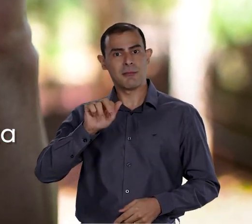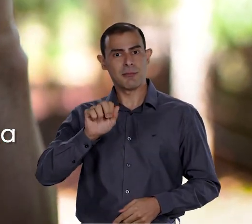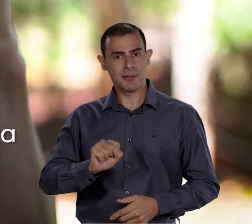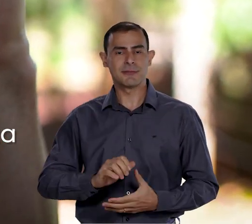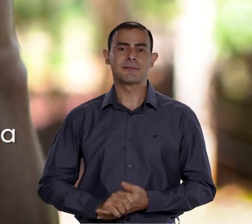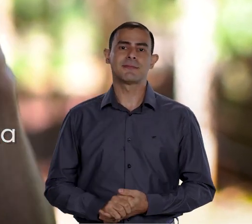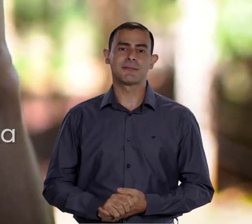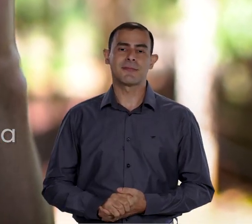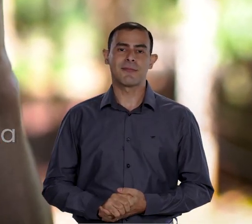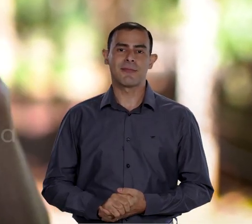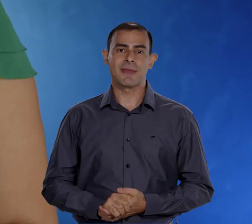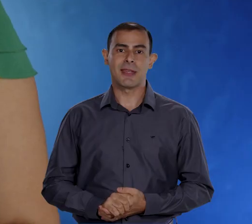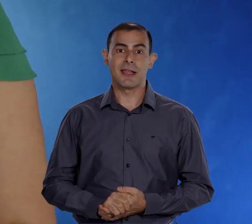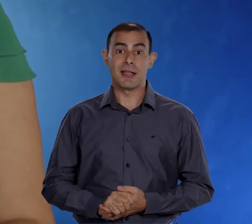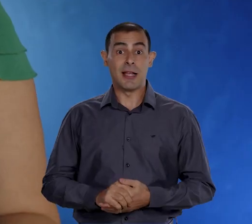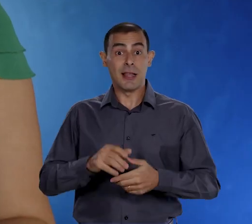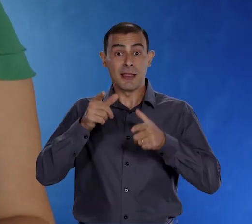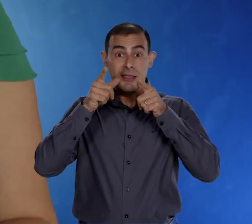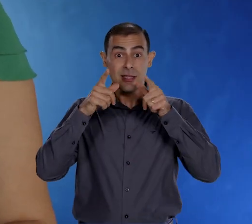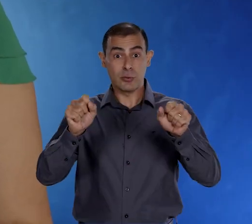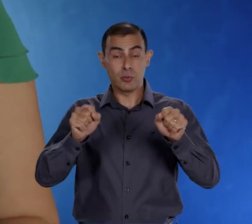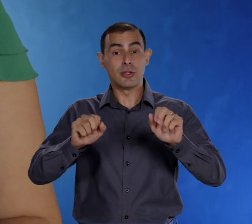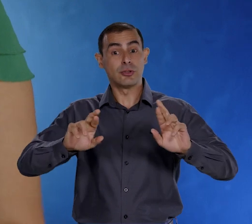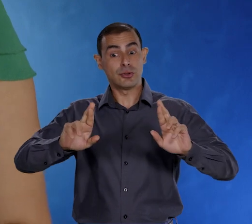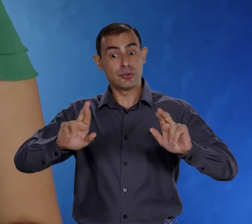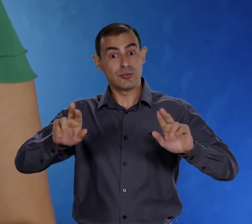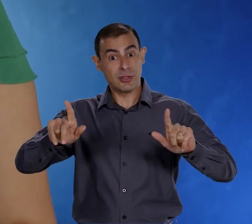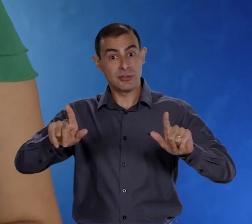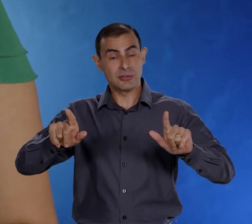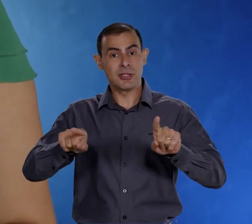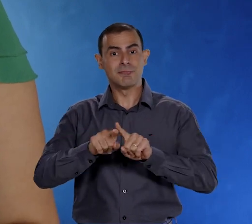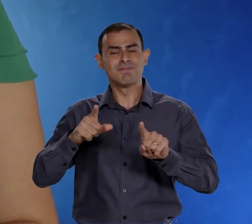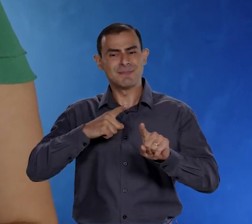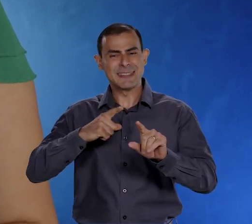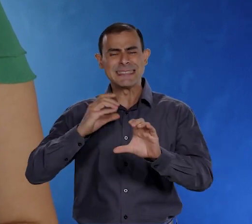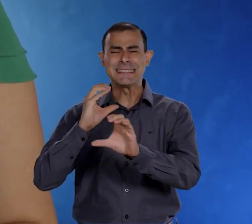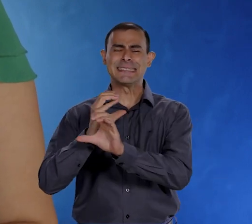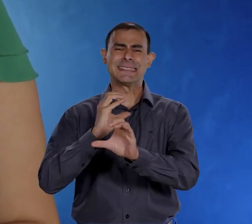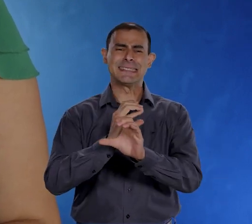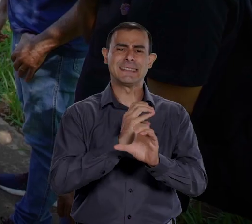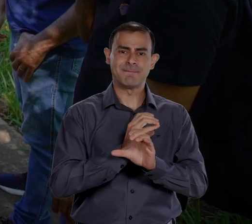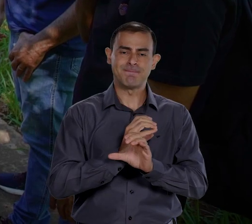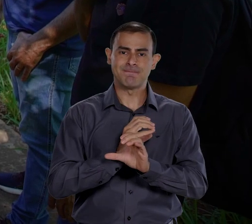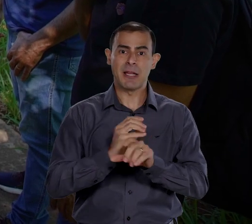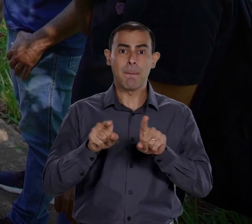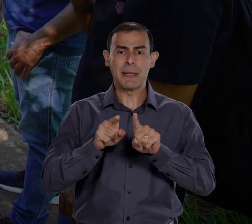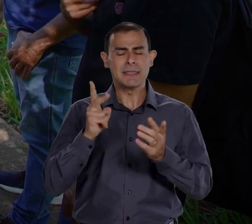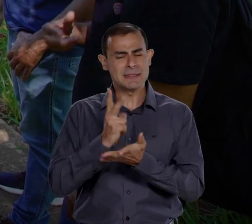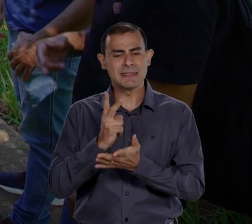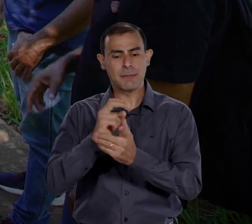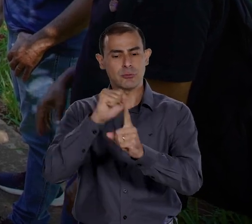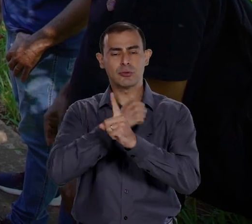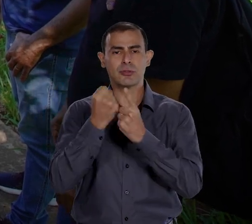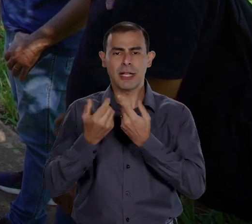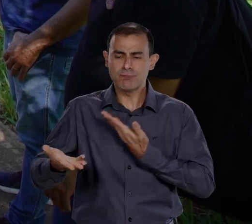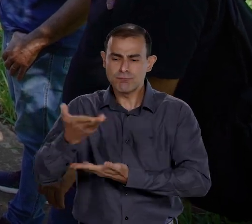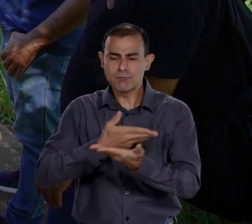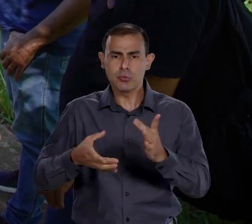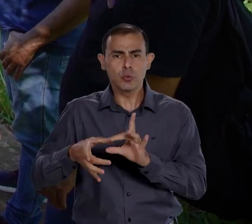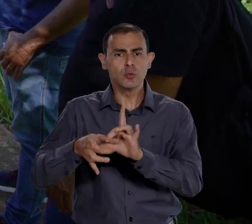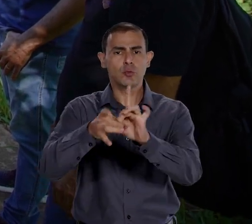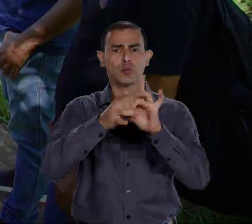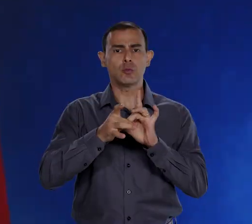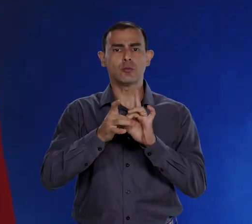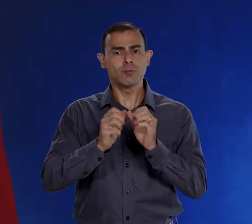sinais. Mesmo a língua sendo outra e enfrentando as barreiras de comunicação, estamos todos juntos, vivendo em